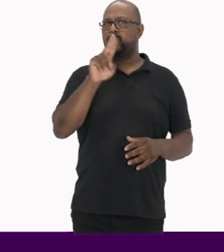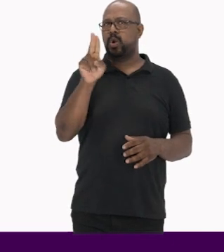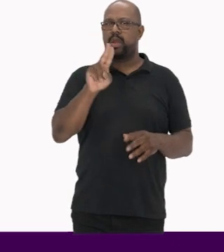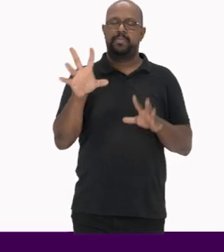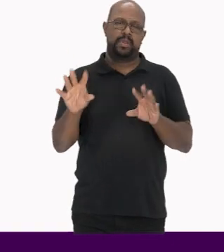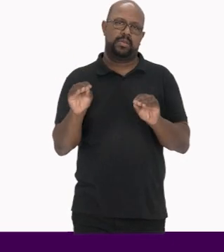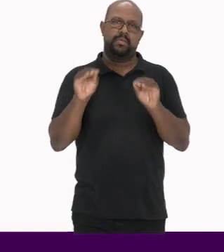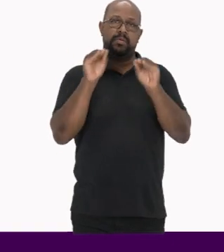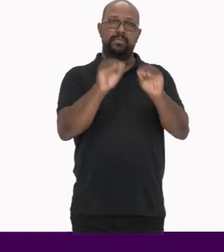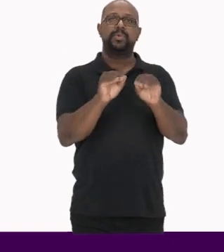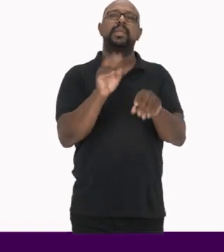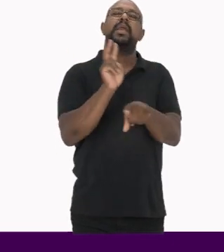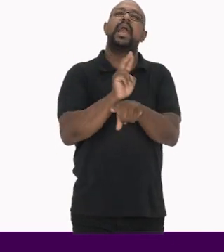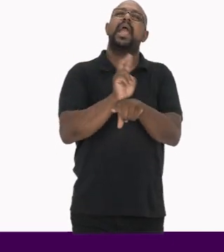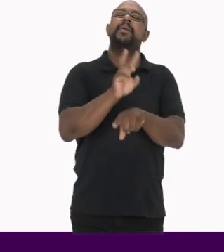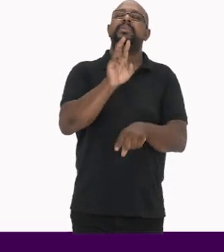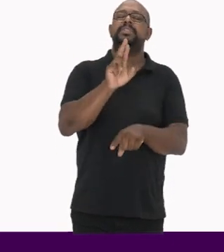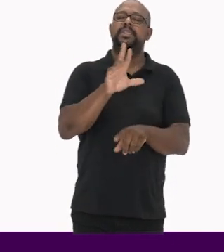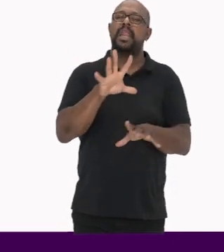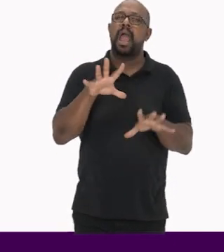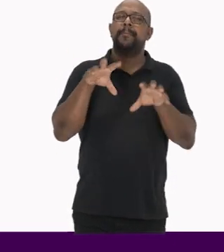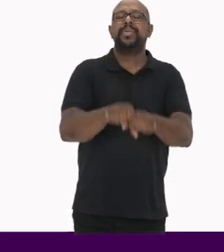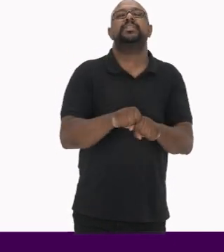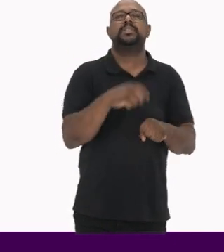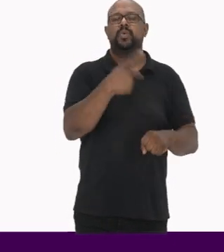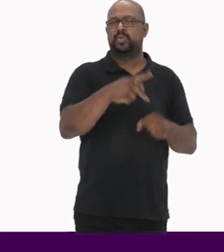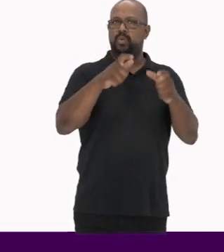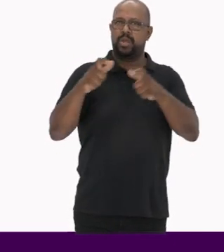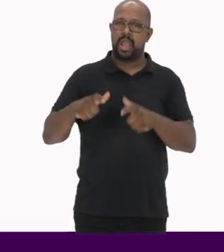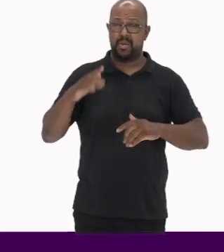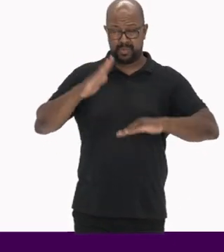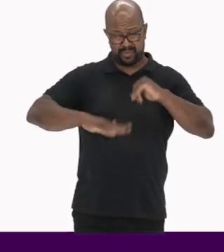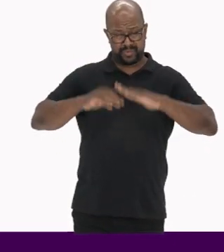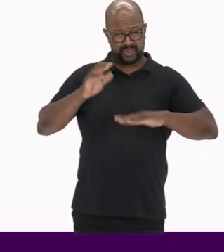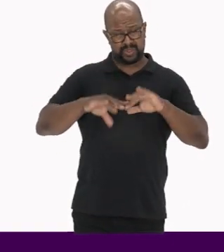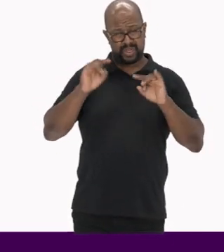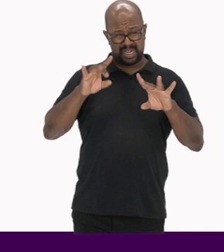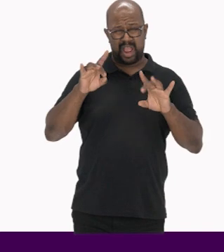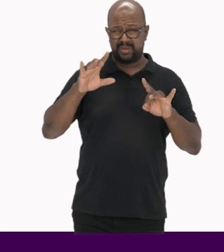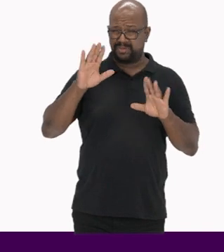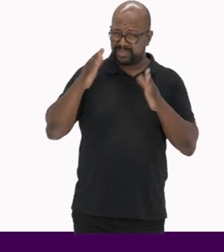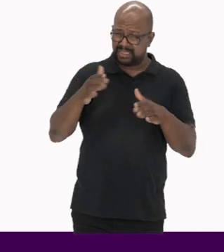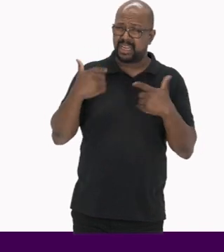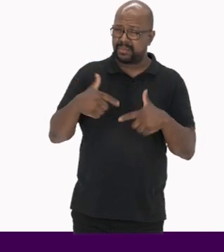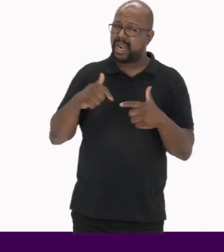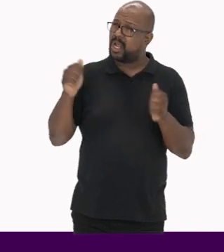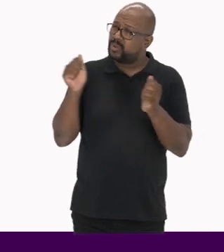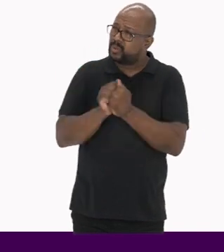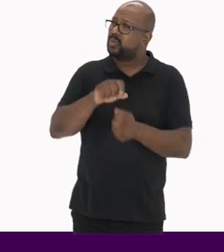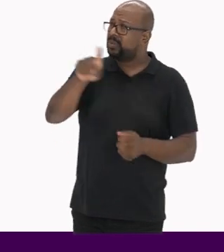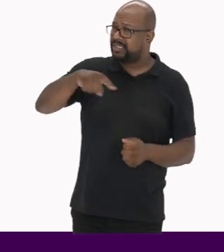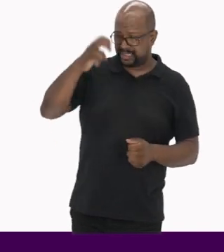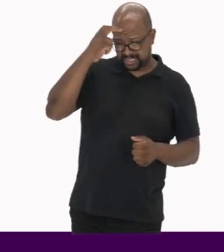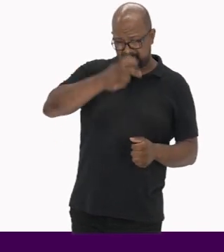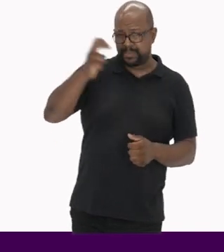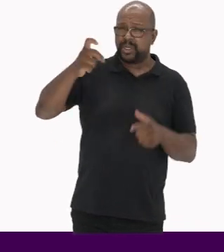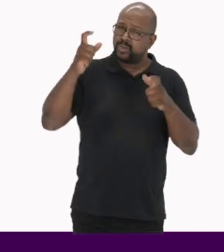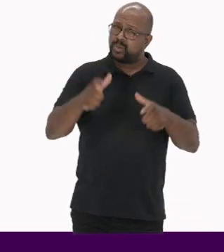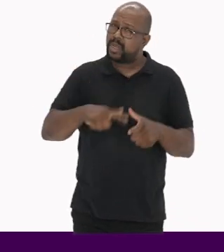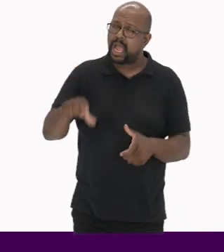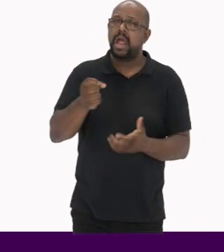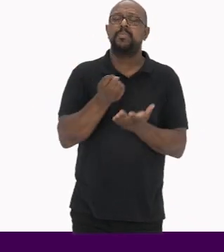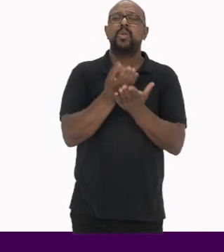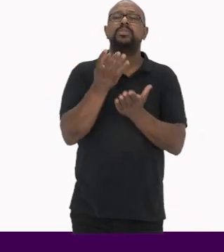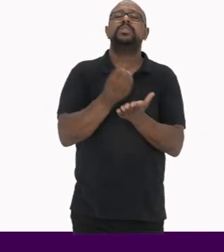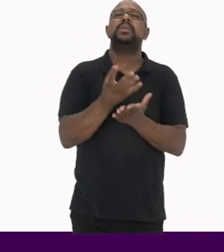nomenclaturas Porque elas representam a apreensão que se tem do local O profissional especializado deve trabalhar junto com esses saberes locais